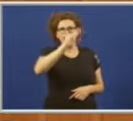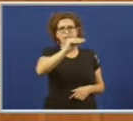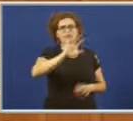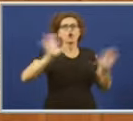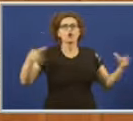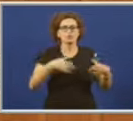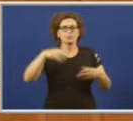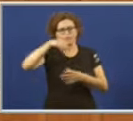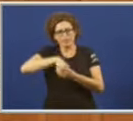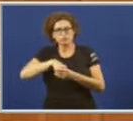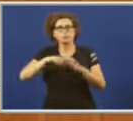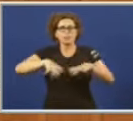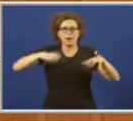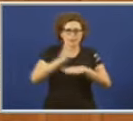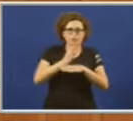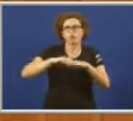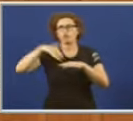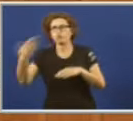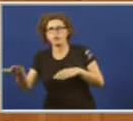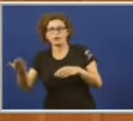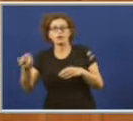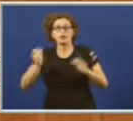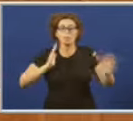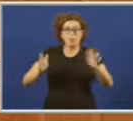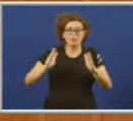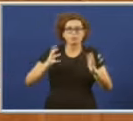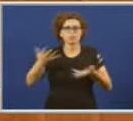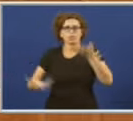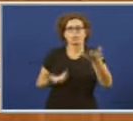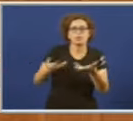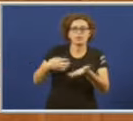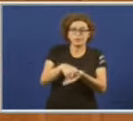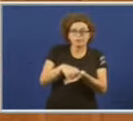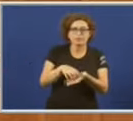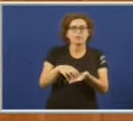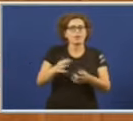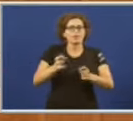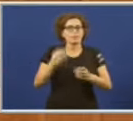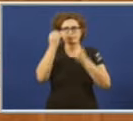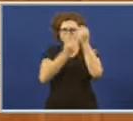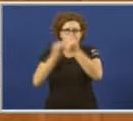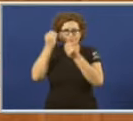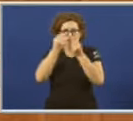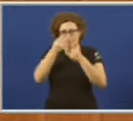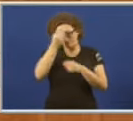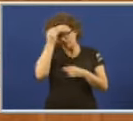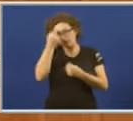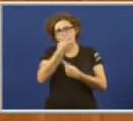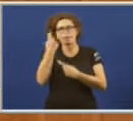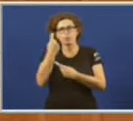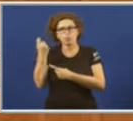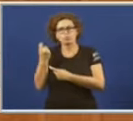fora desta Cámara. E en momentos de incerteza, é preciso facer as preguntas a caídas para obter as